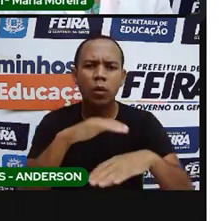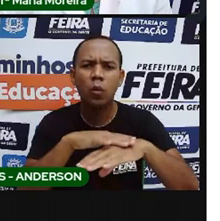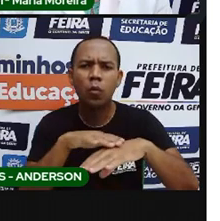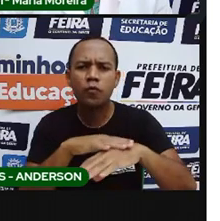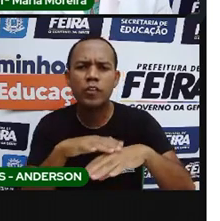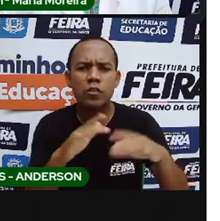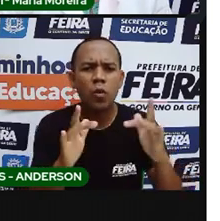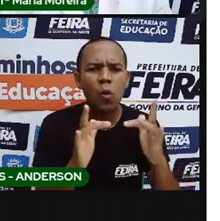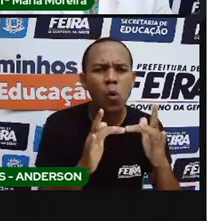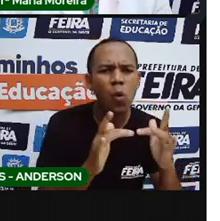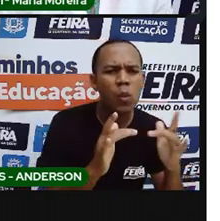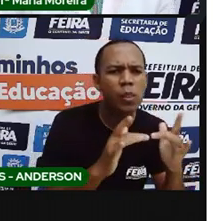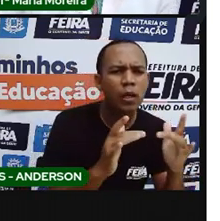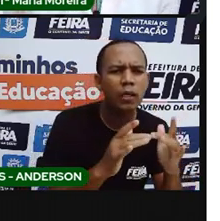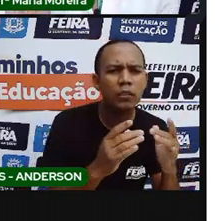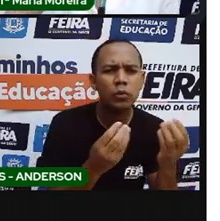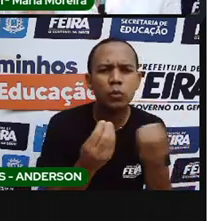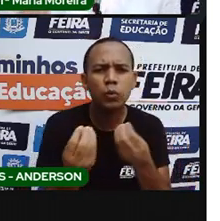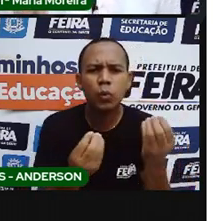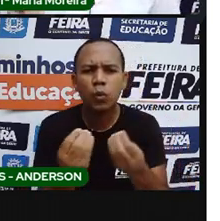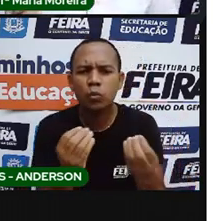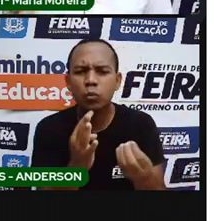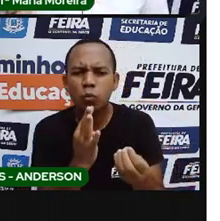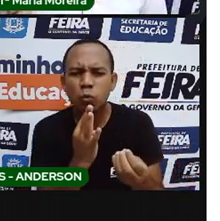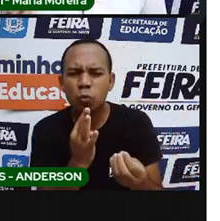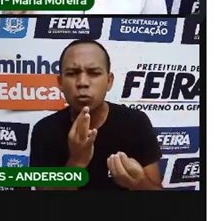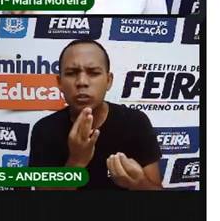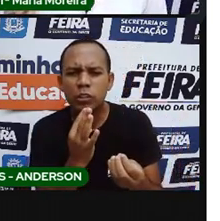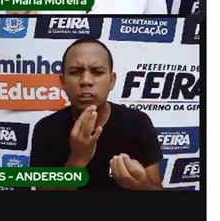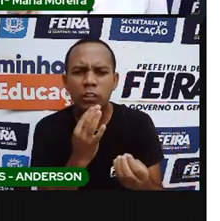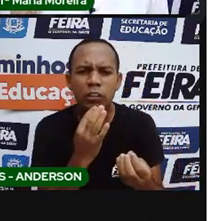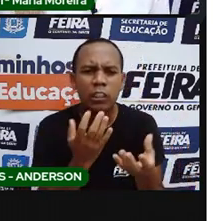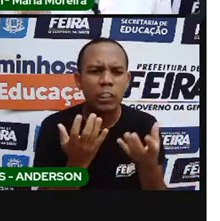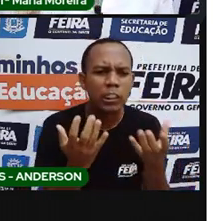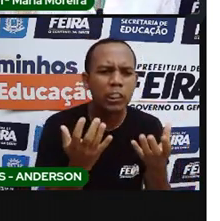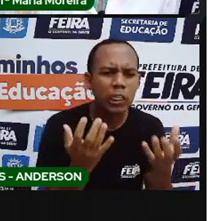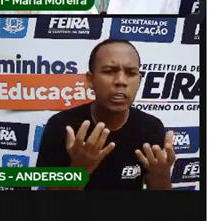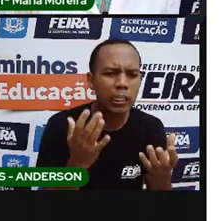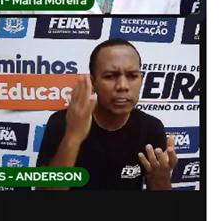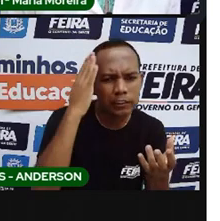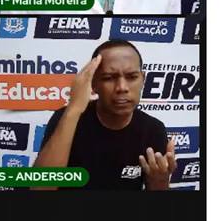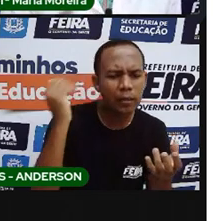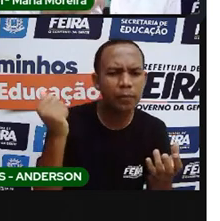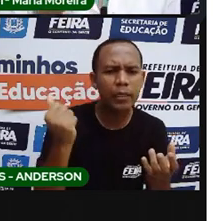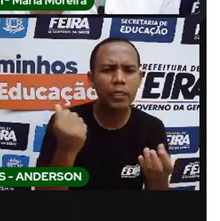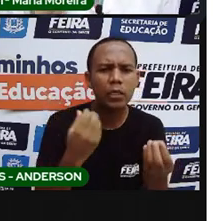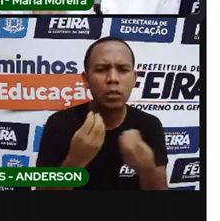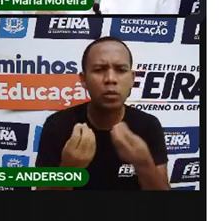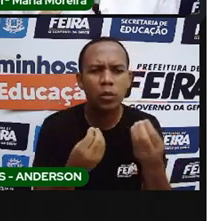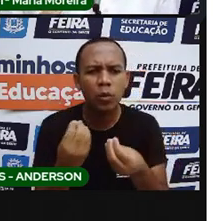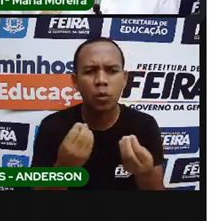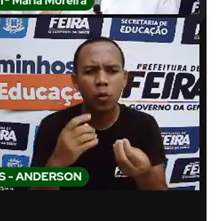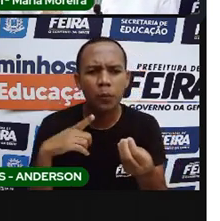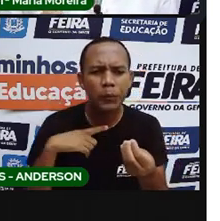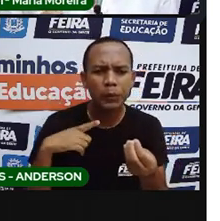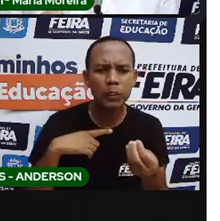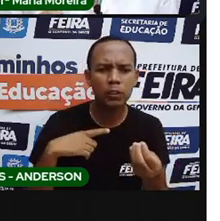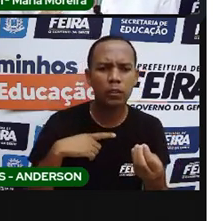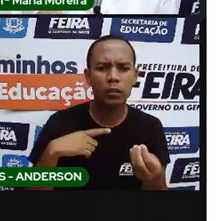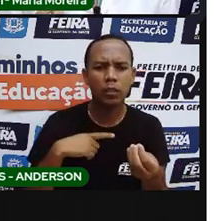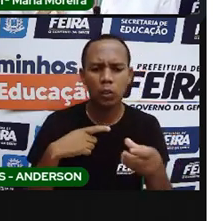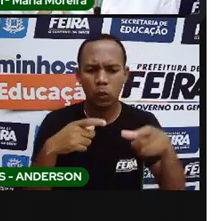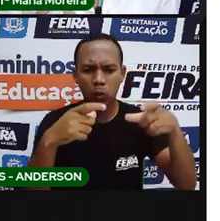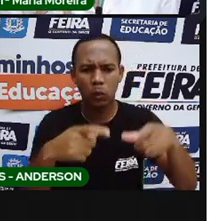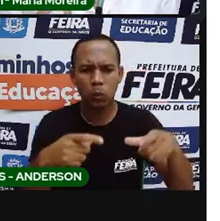região e suas riquezas. Olha só. Por que que eles iriam saber das riquezas? Porque quando os portugueses chegaram aqui no Brasil,